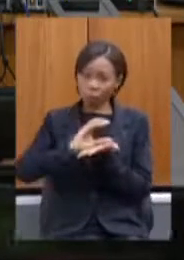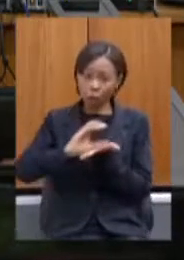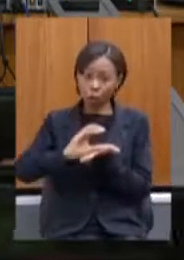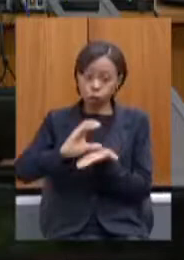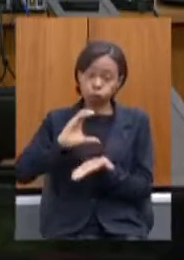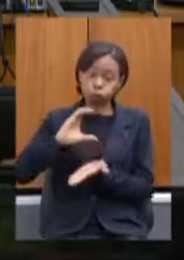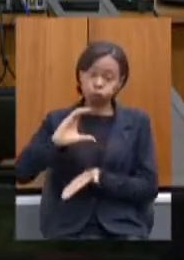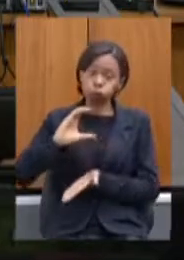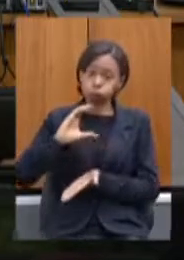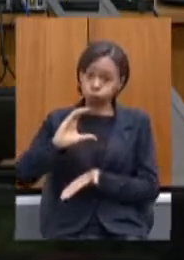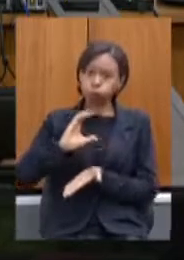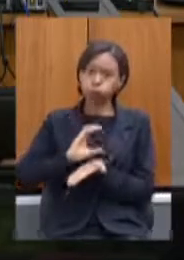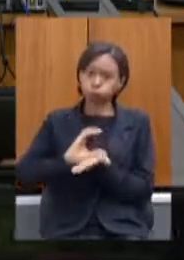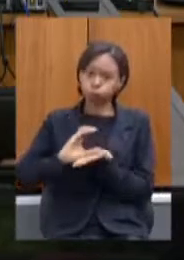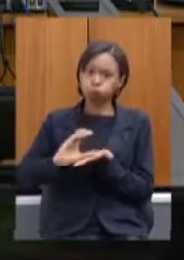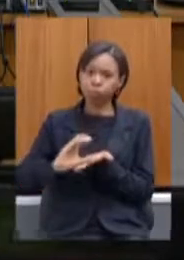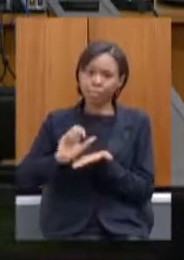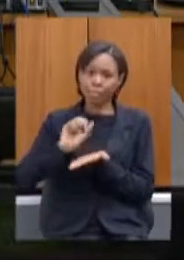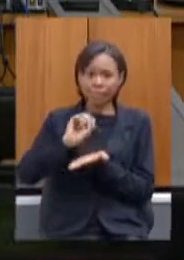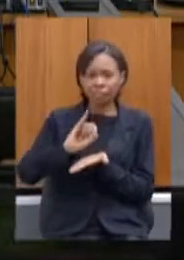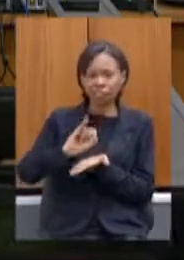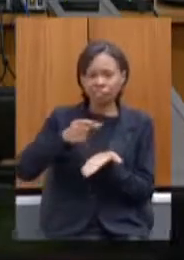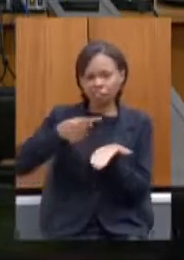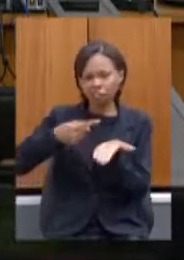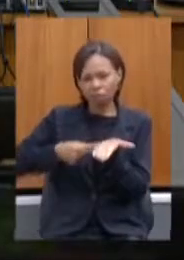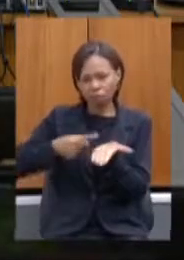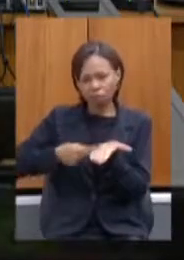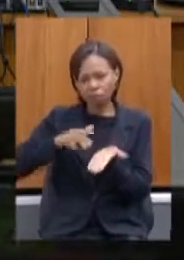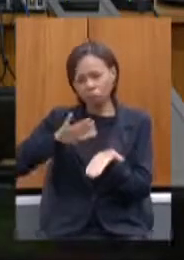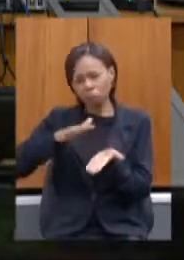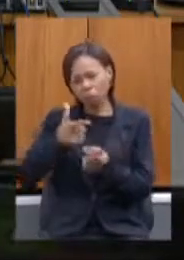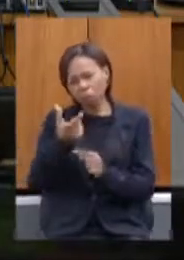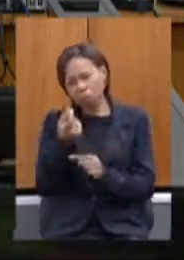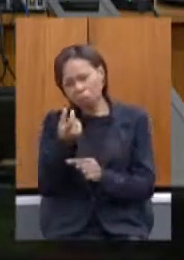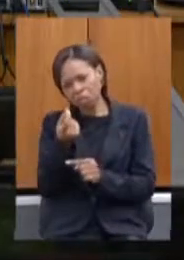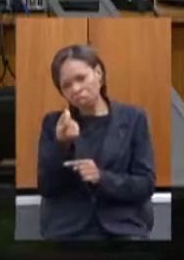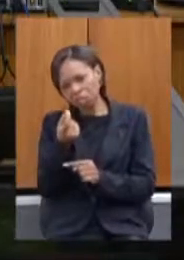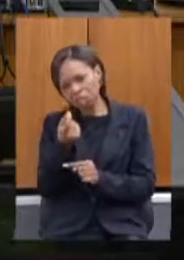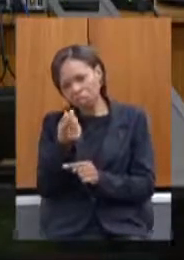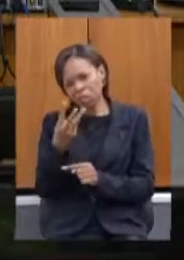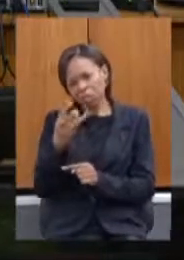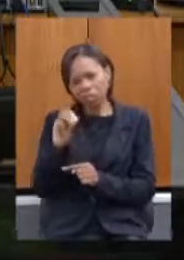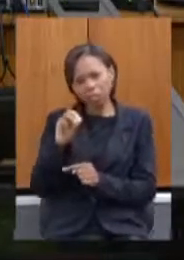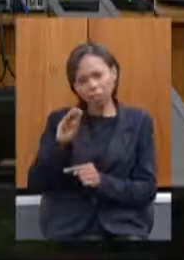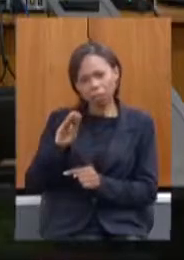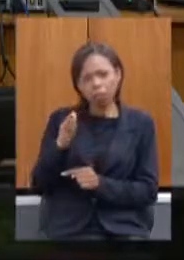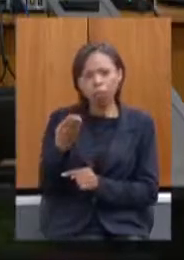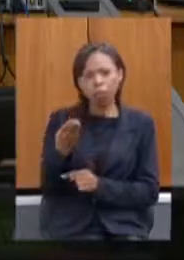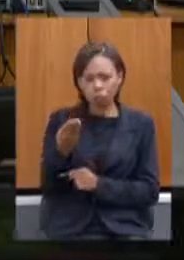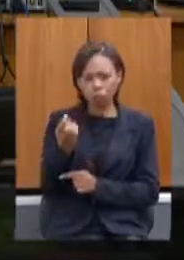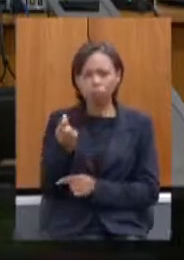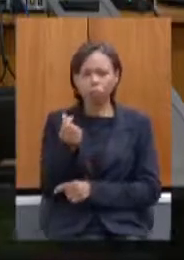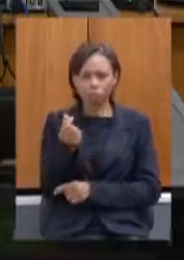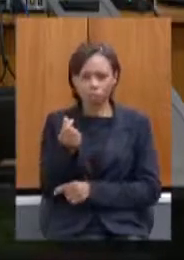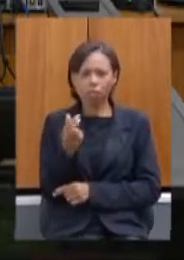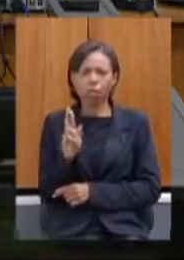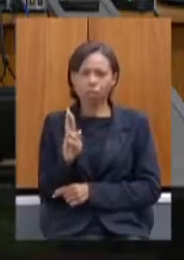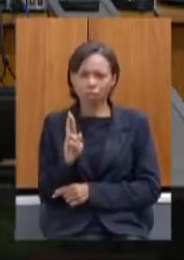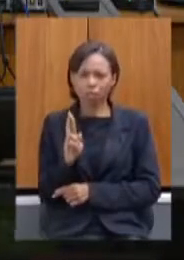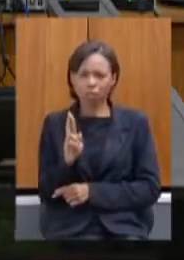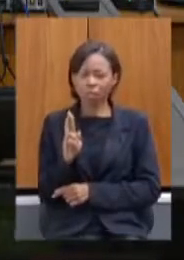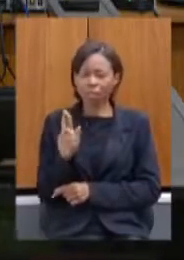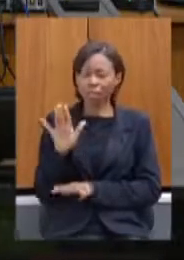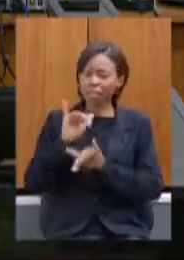se chegarmos a um acordo na linha dos 20 a 30 bilhões de reais que é o que está sendo ventilado